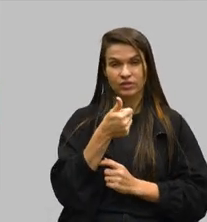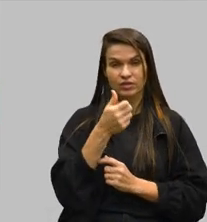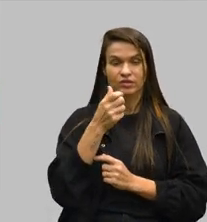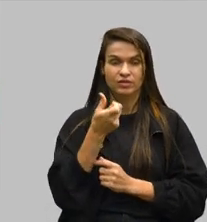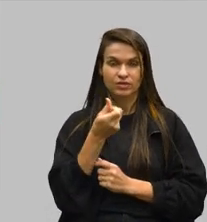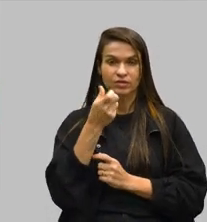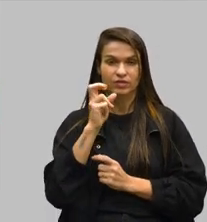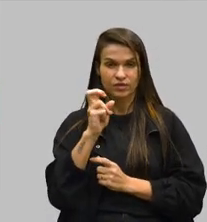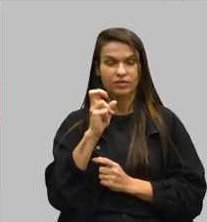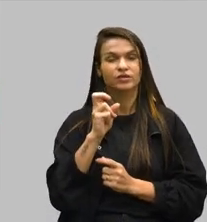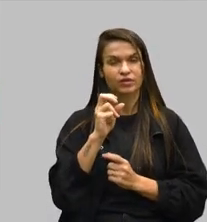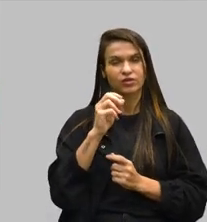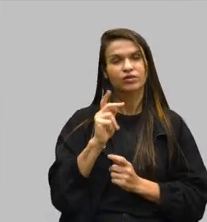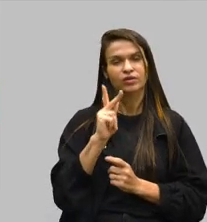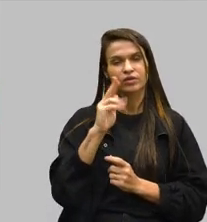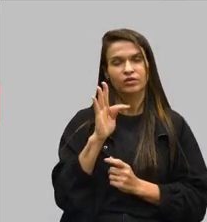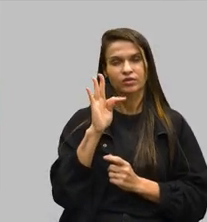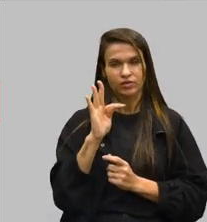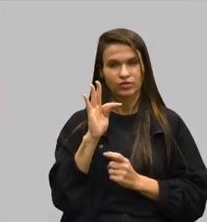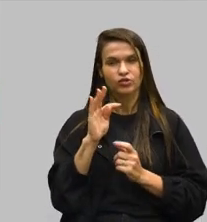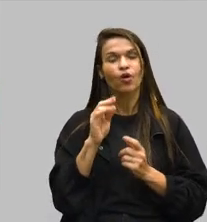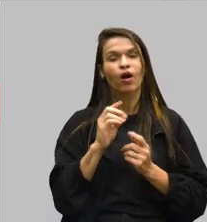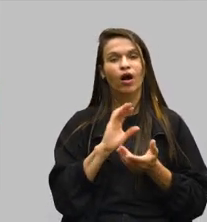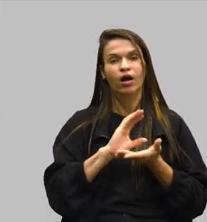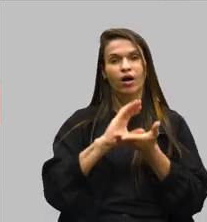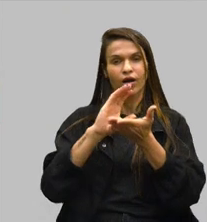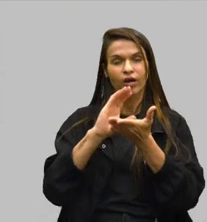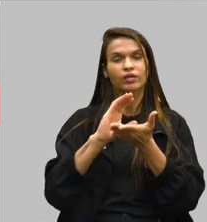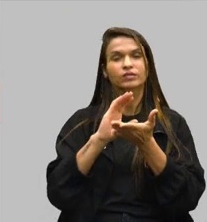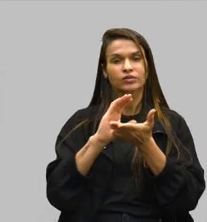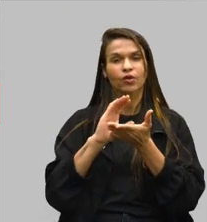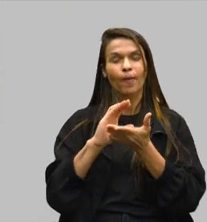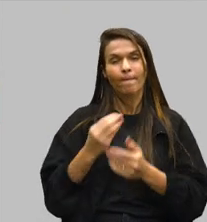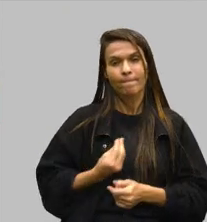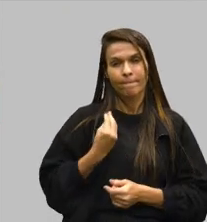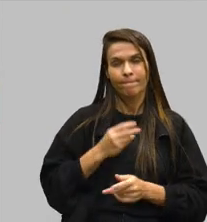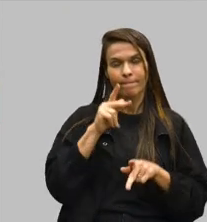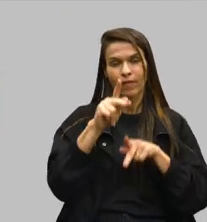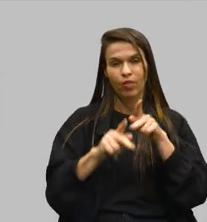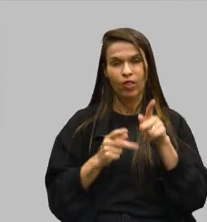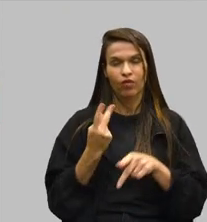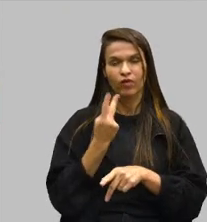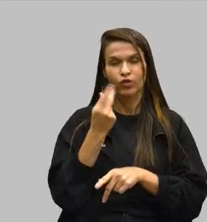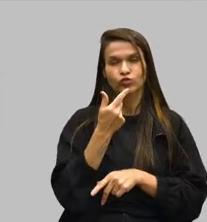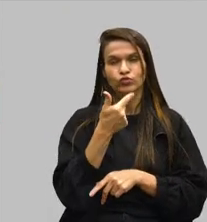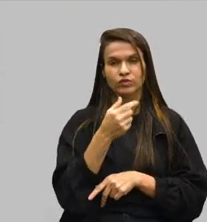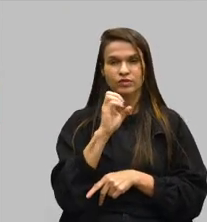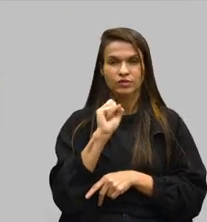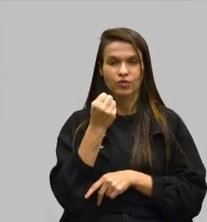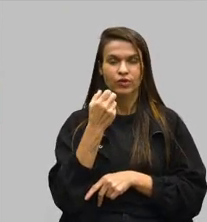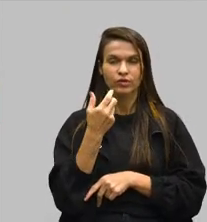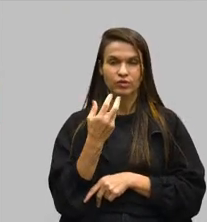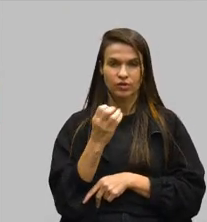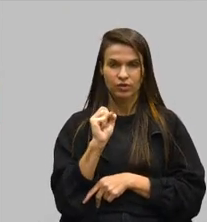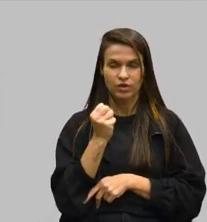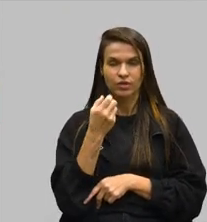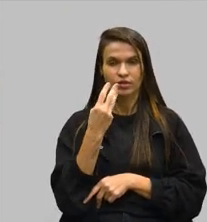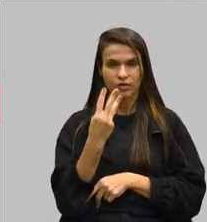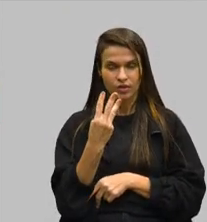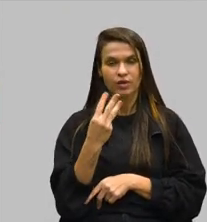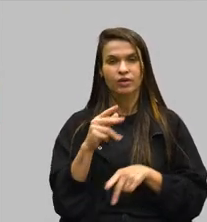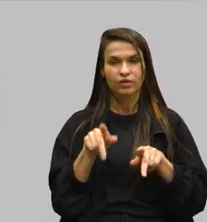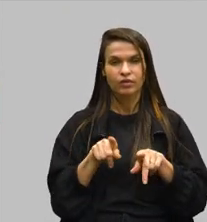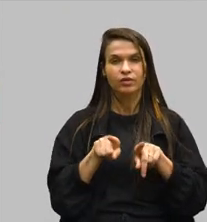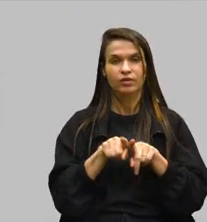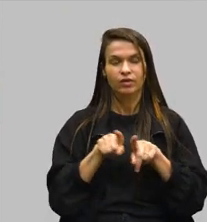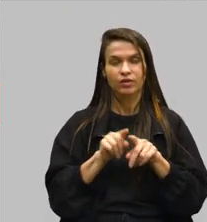15 kits-feiras, por meio de recursos de emenda da Comissão de Participação Popular, no valor de quase 280 mil em 2023, doação de kits